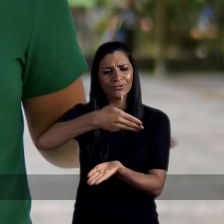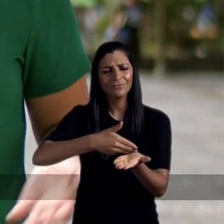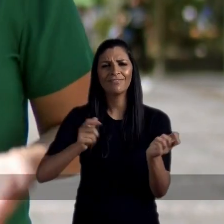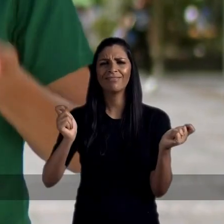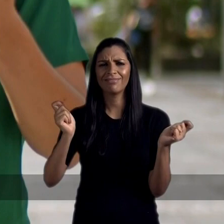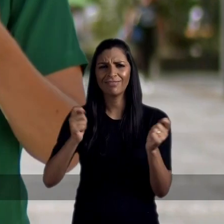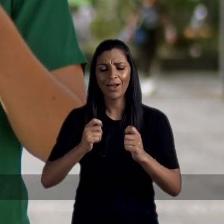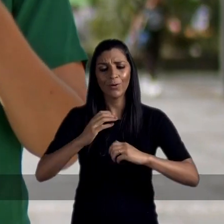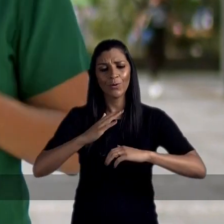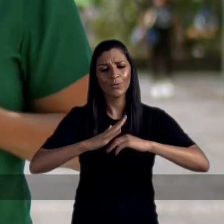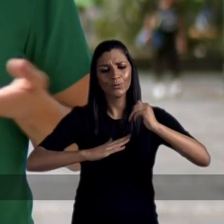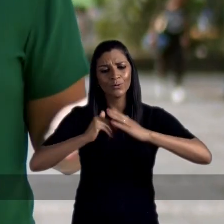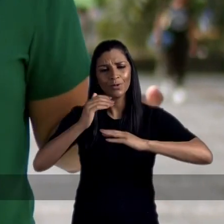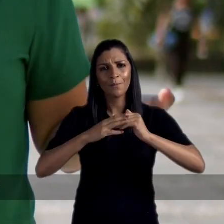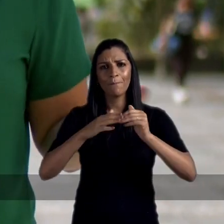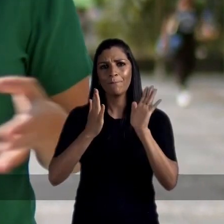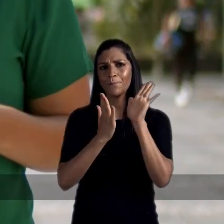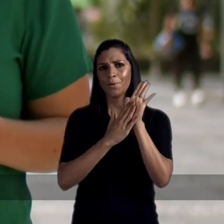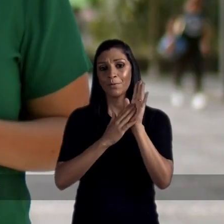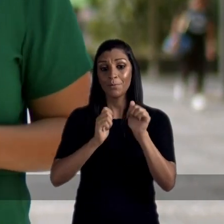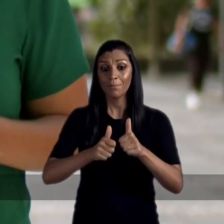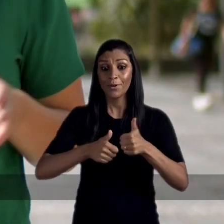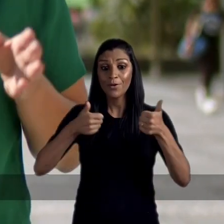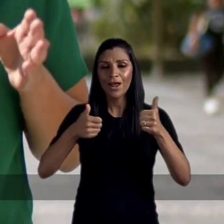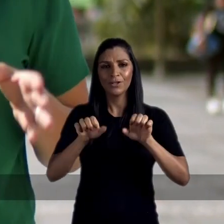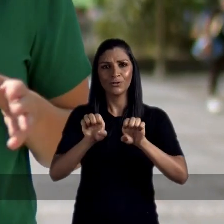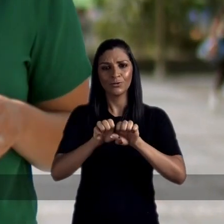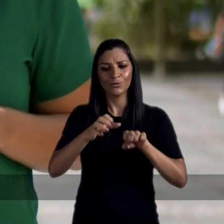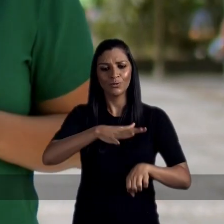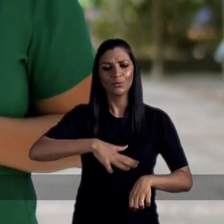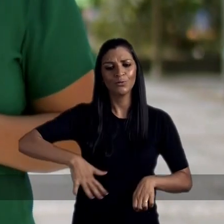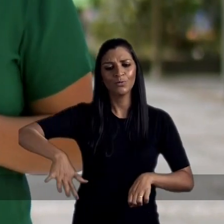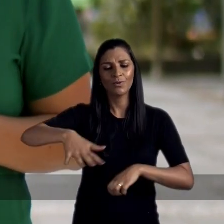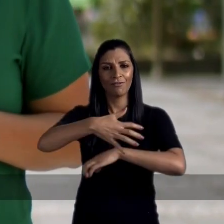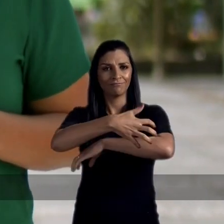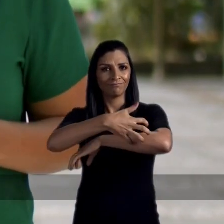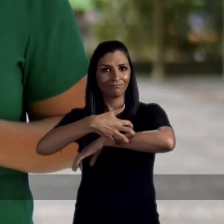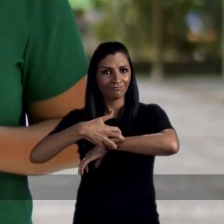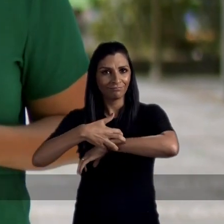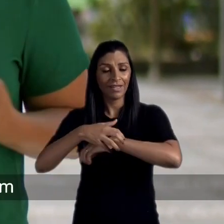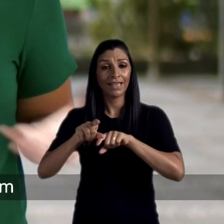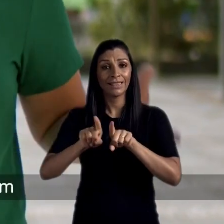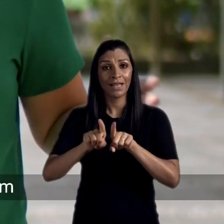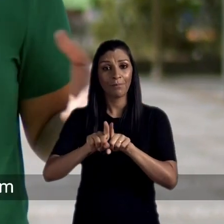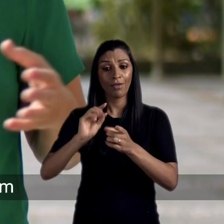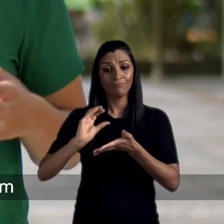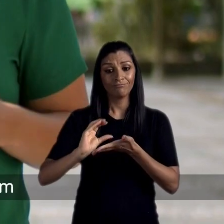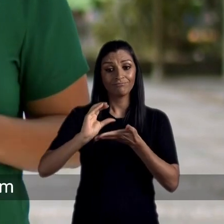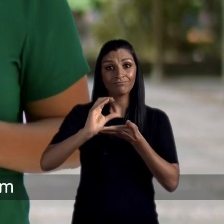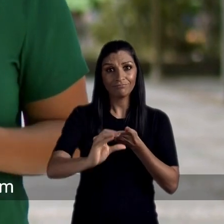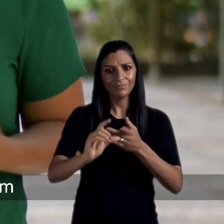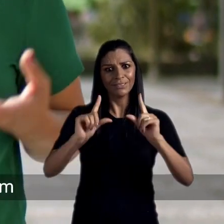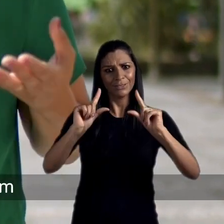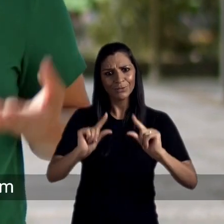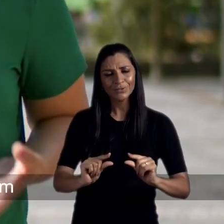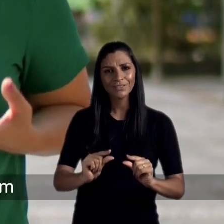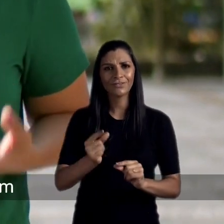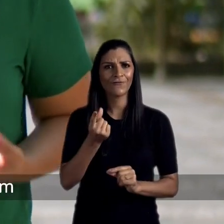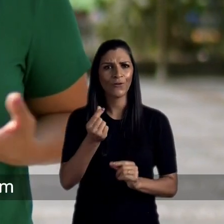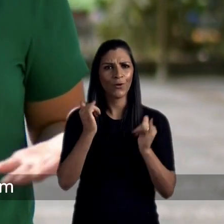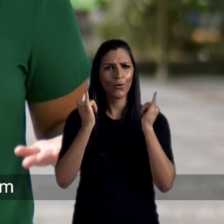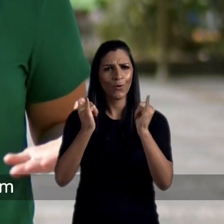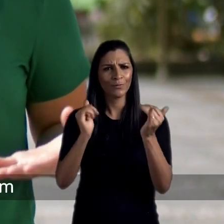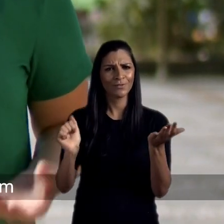Com o diálogo, a gente construiu propostas para melhorar a infraestrutura na periferia da cidade. O fundo de mobilidade para a